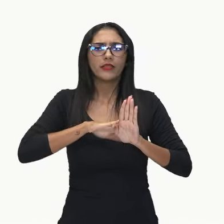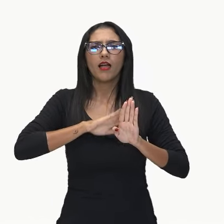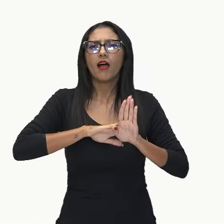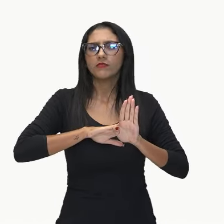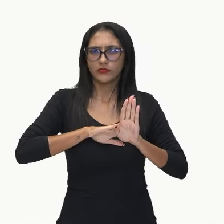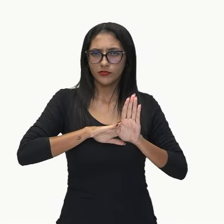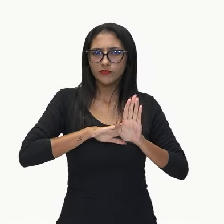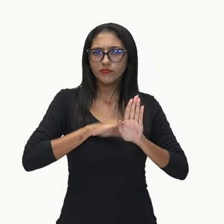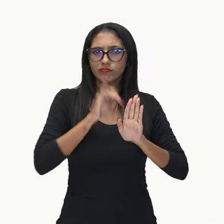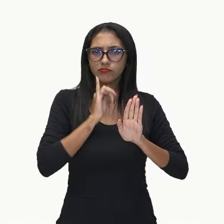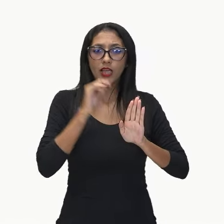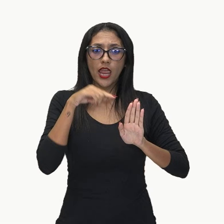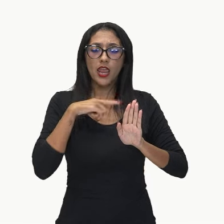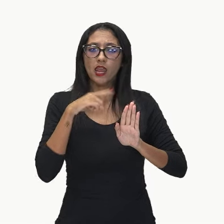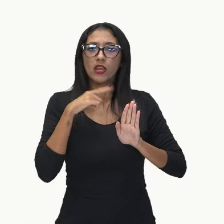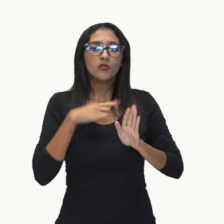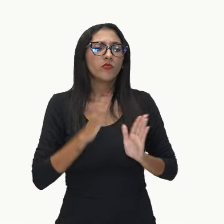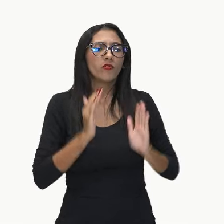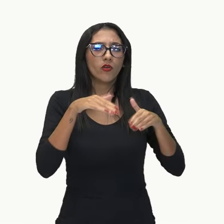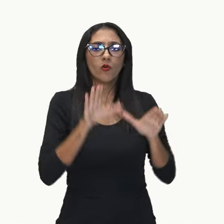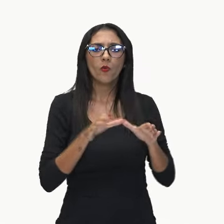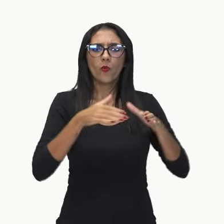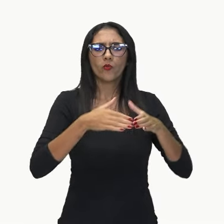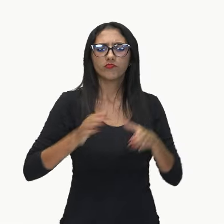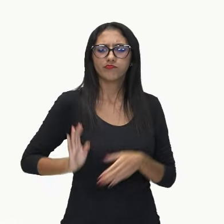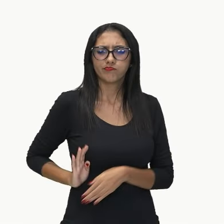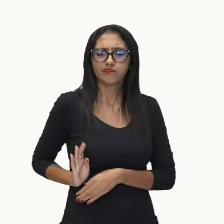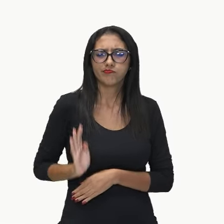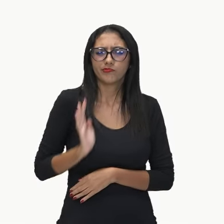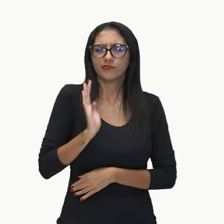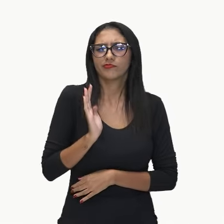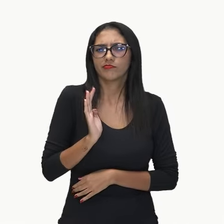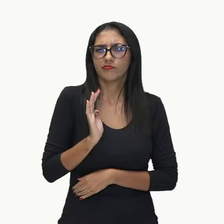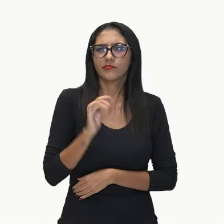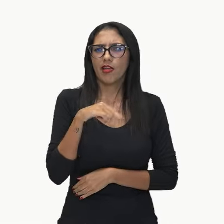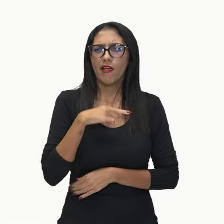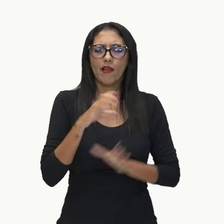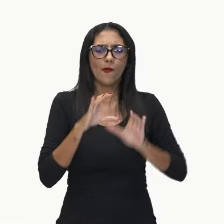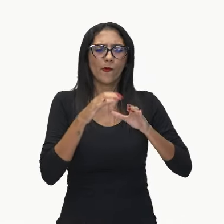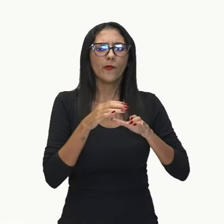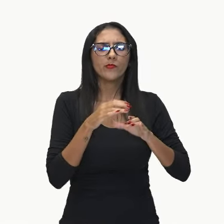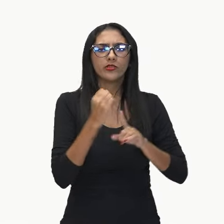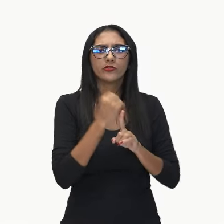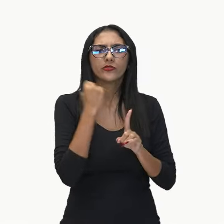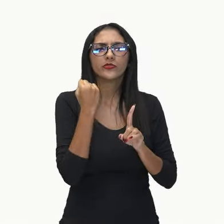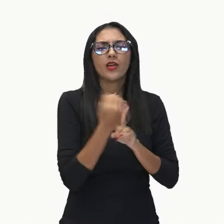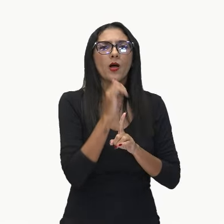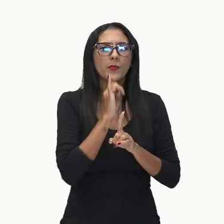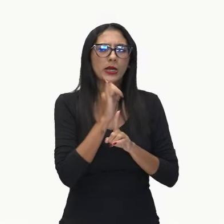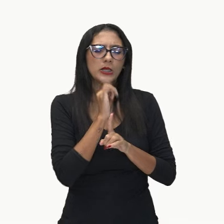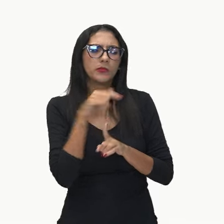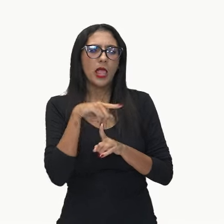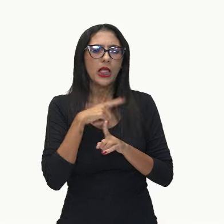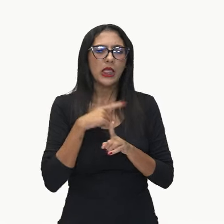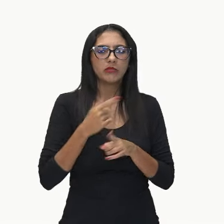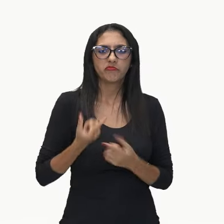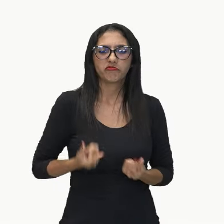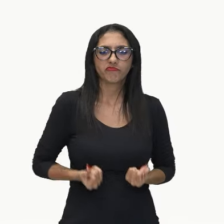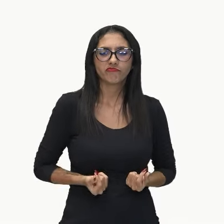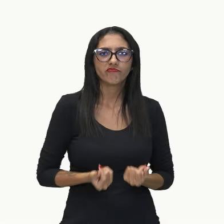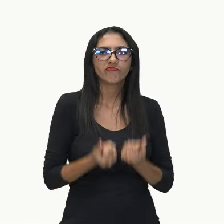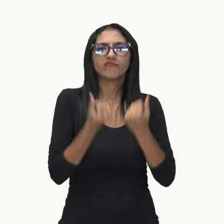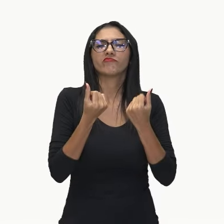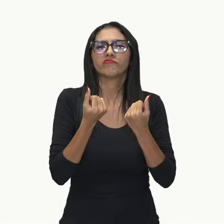dos burgueses. Os burgueses que são a classe, vamos dizer assim, social, econômica, que